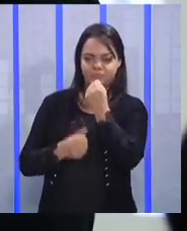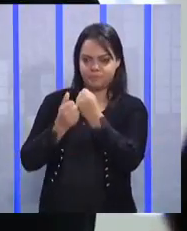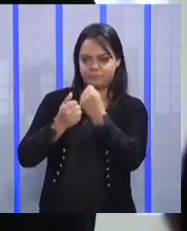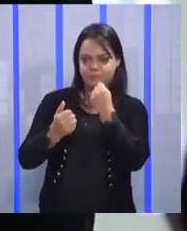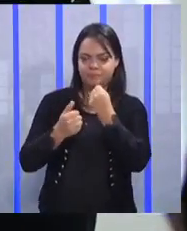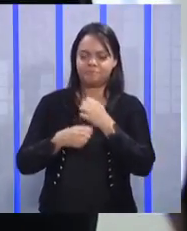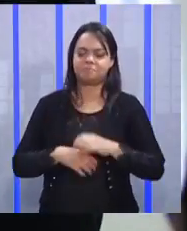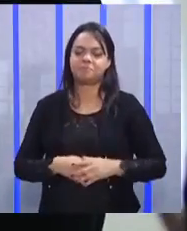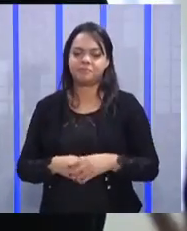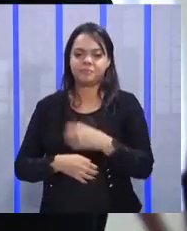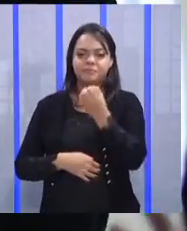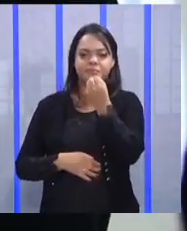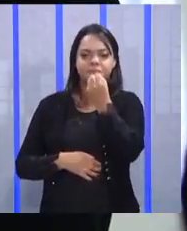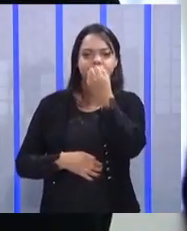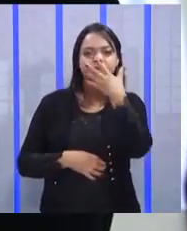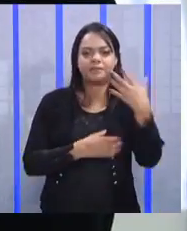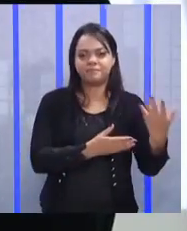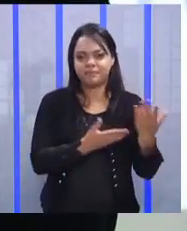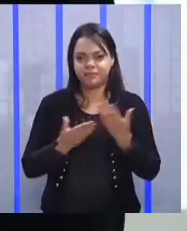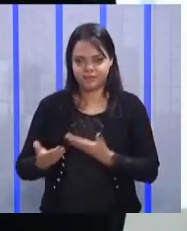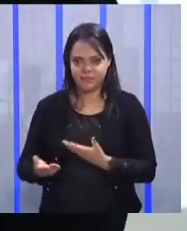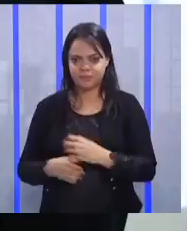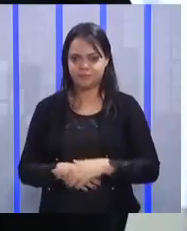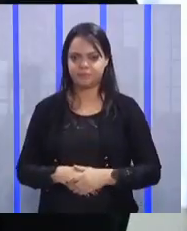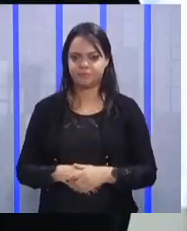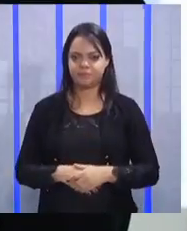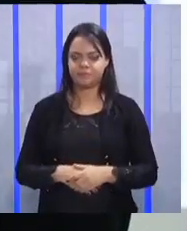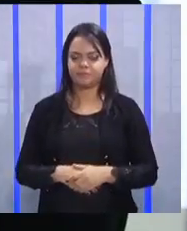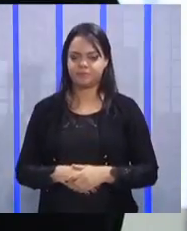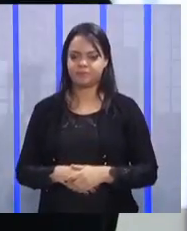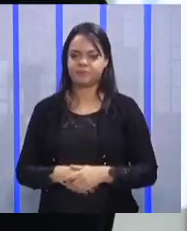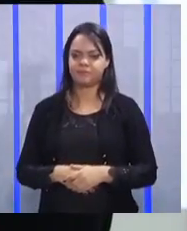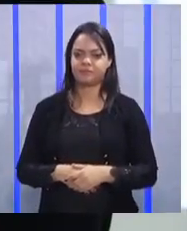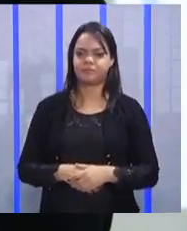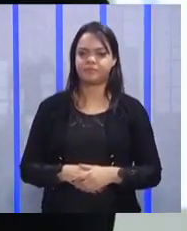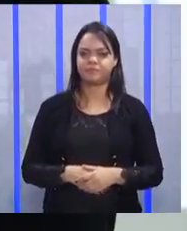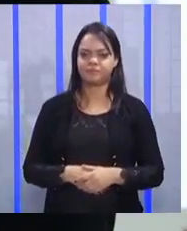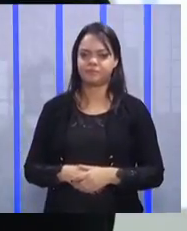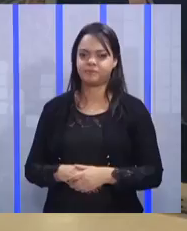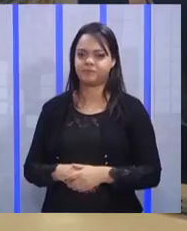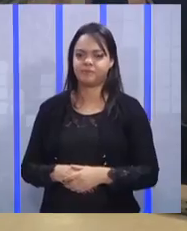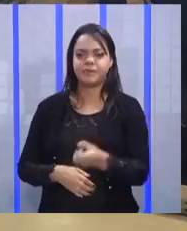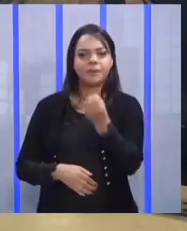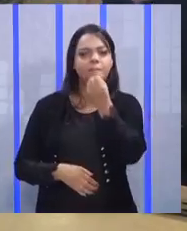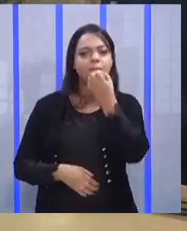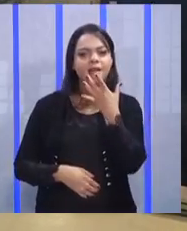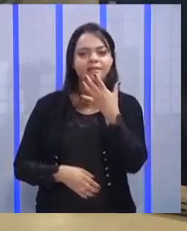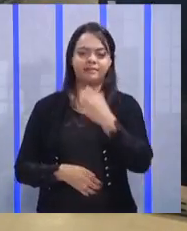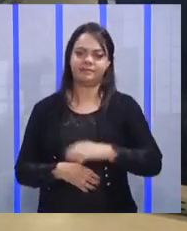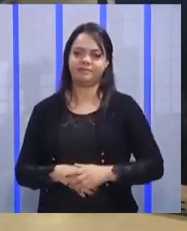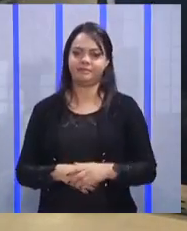Como é que é? Eu não aprendi. Bem.